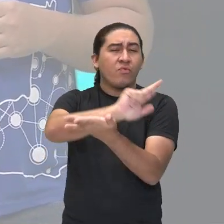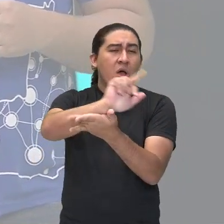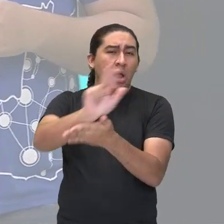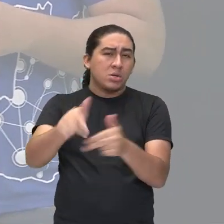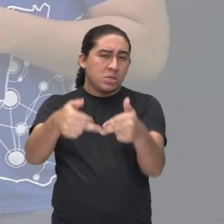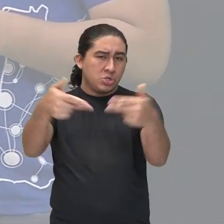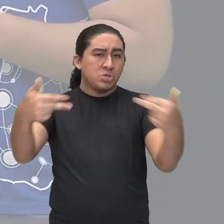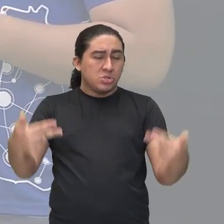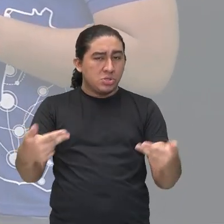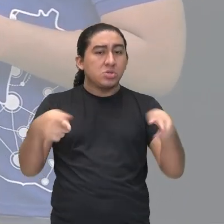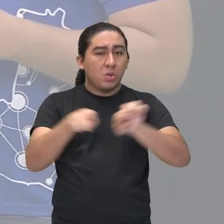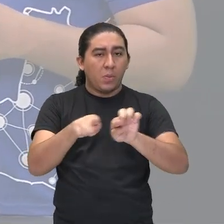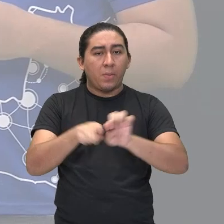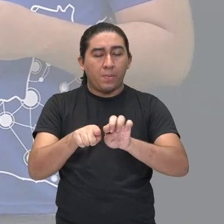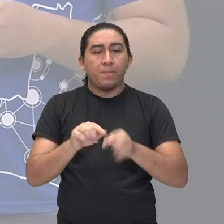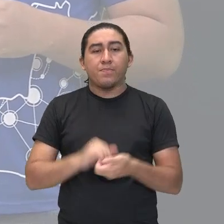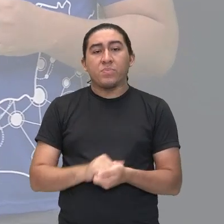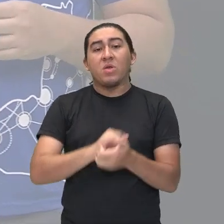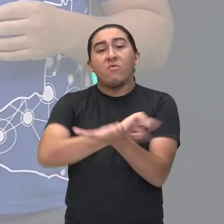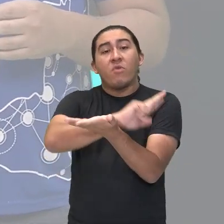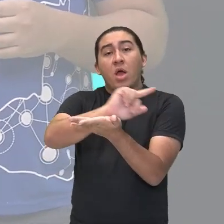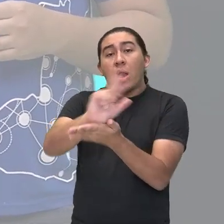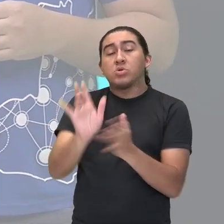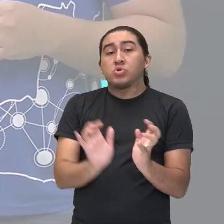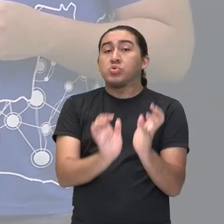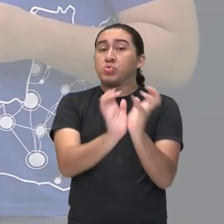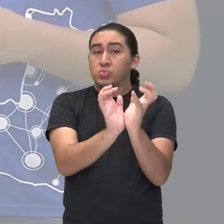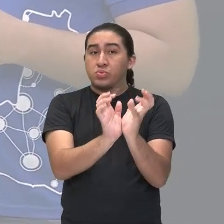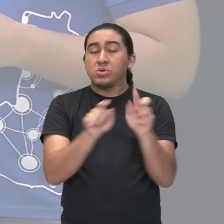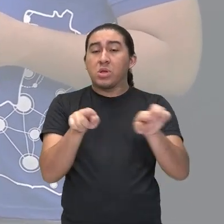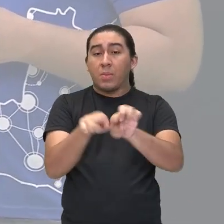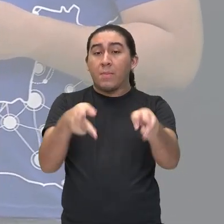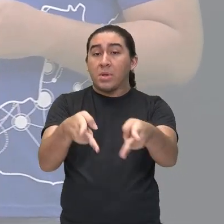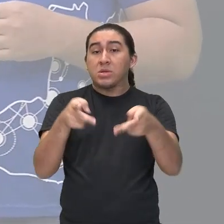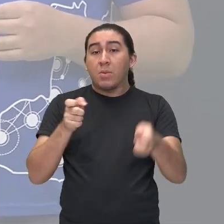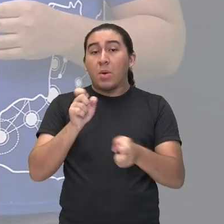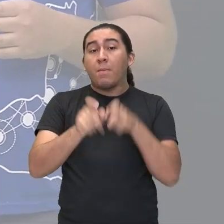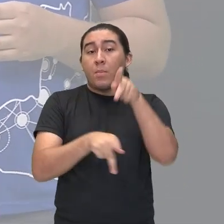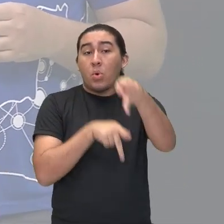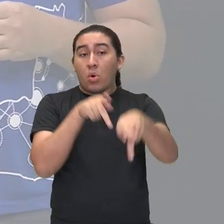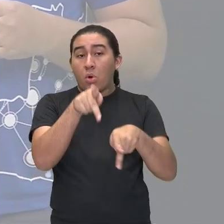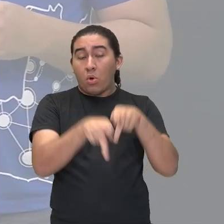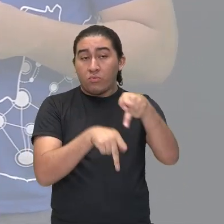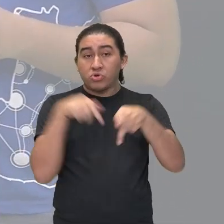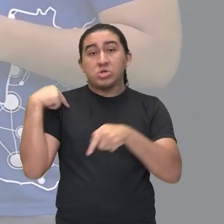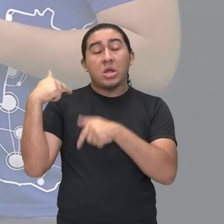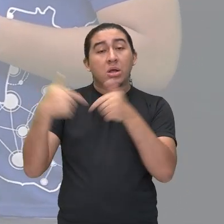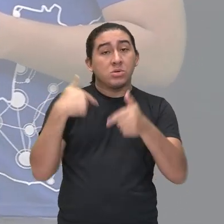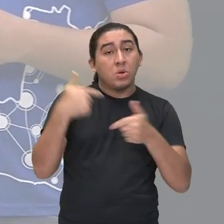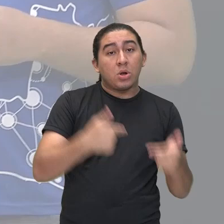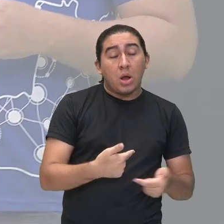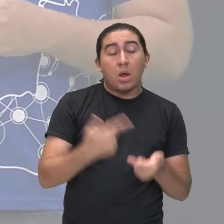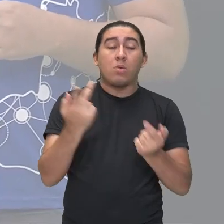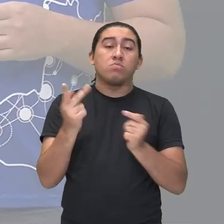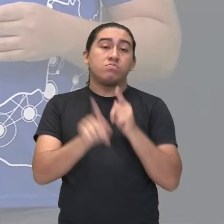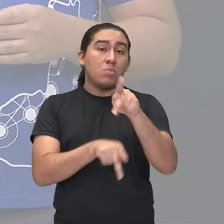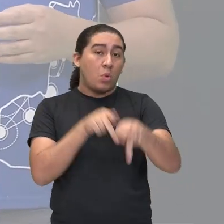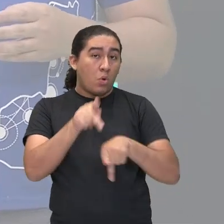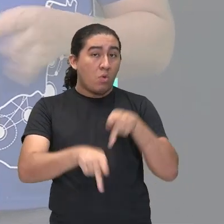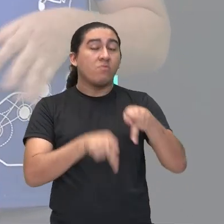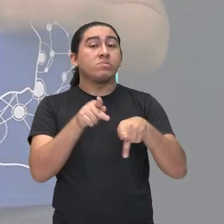etnias, certo? De vários grupos. E perceba que são povos tradicionais, povos que já